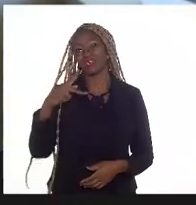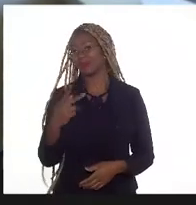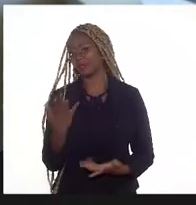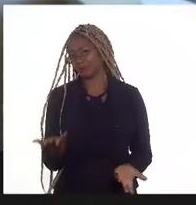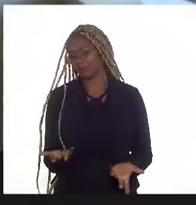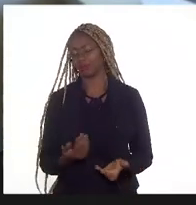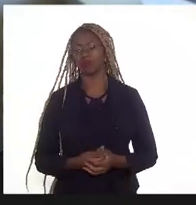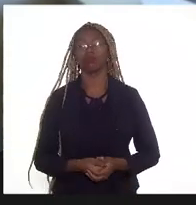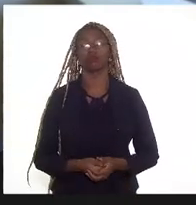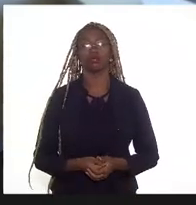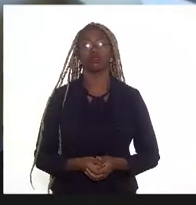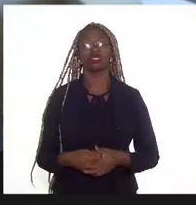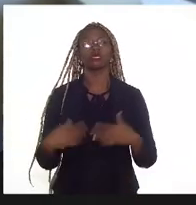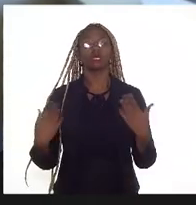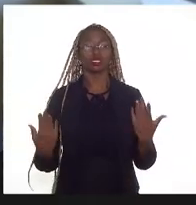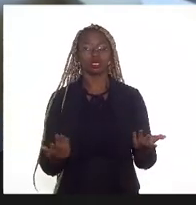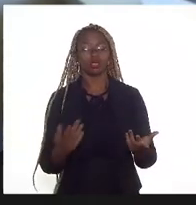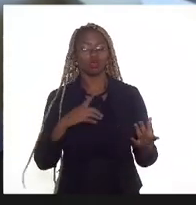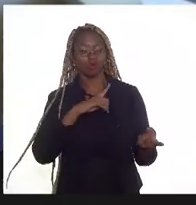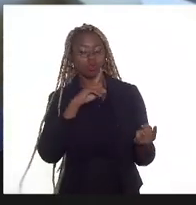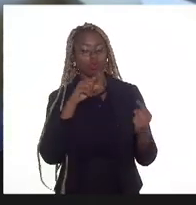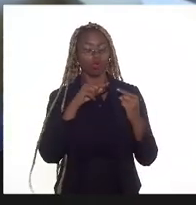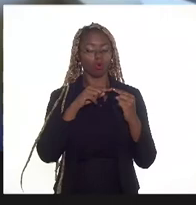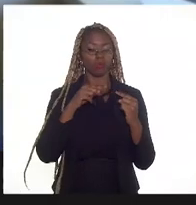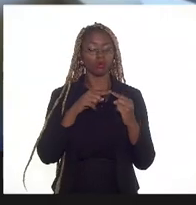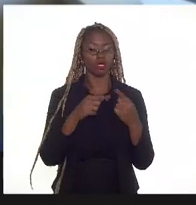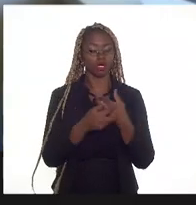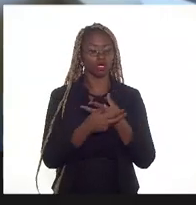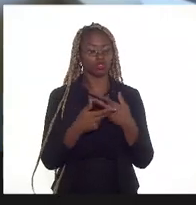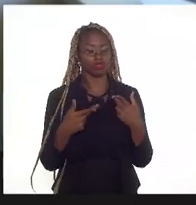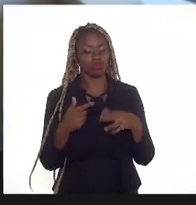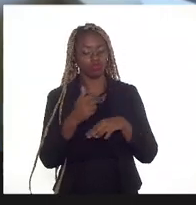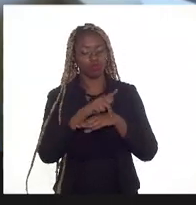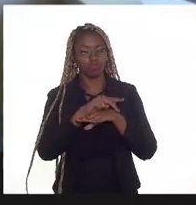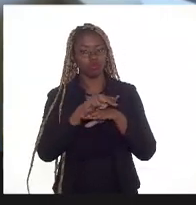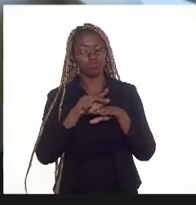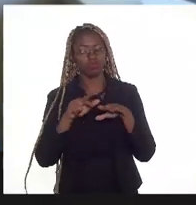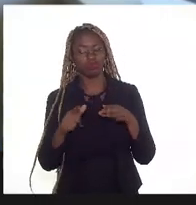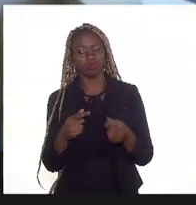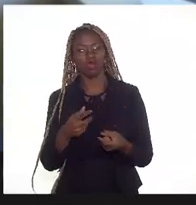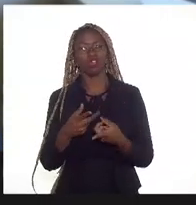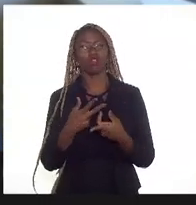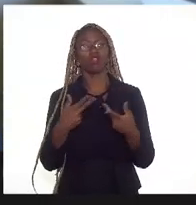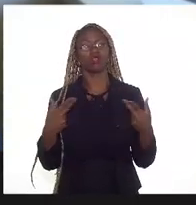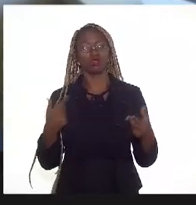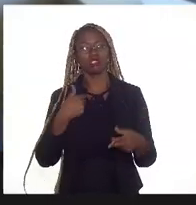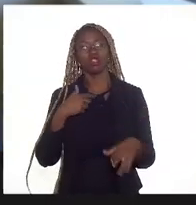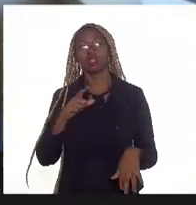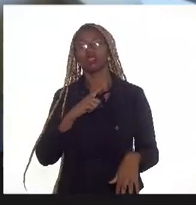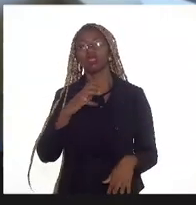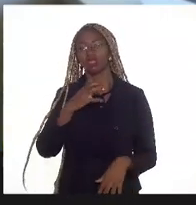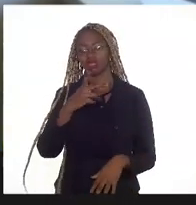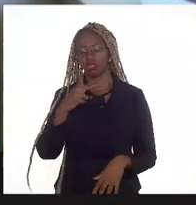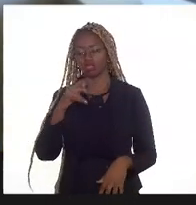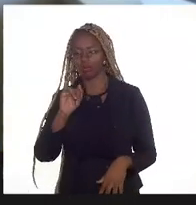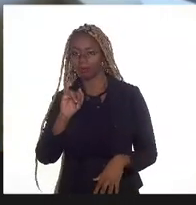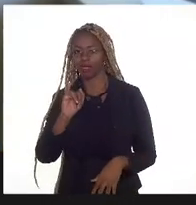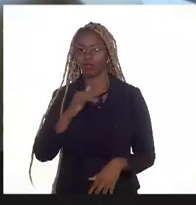que confere os elementos que eu tenho da CPI, da crise fiscal,